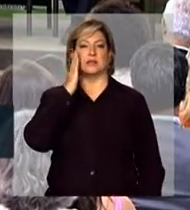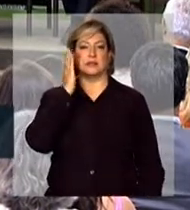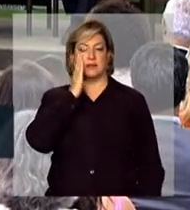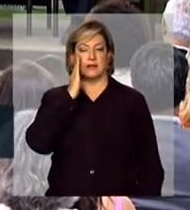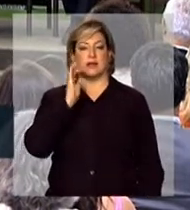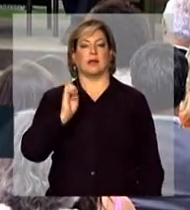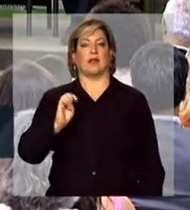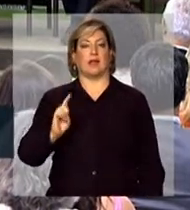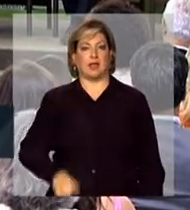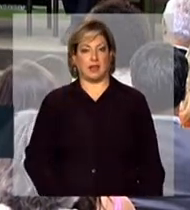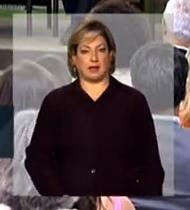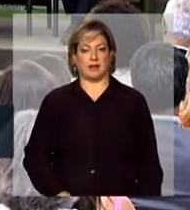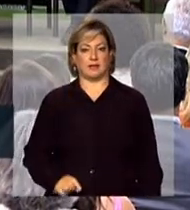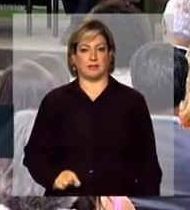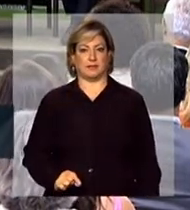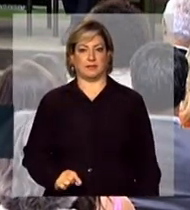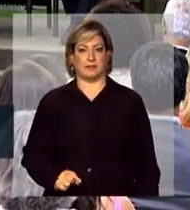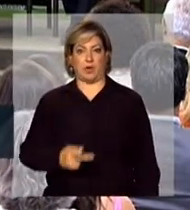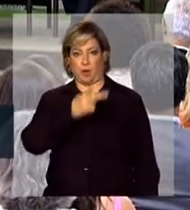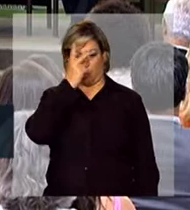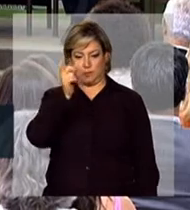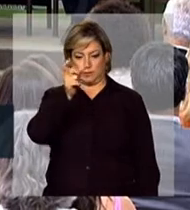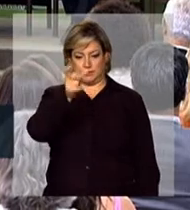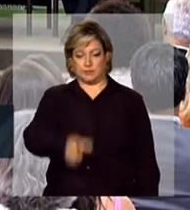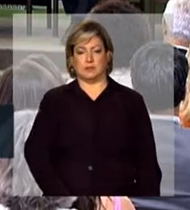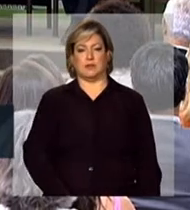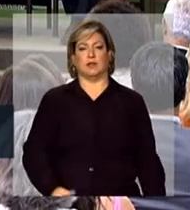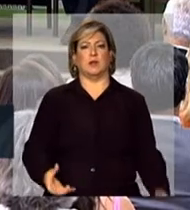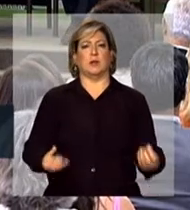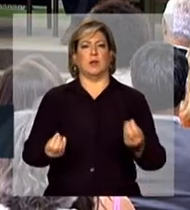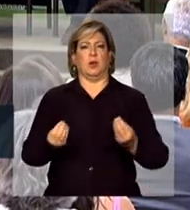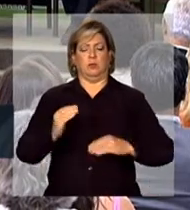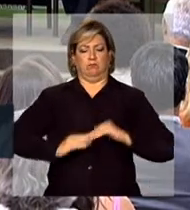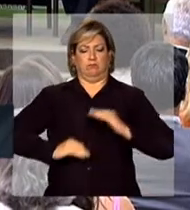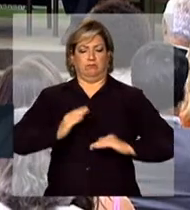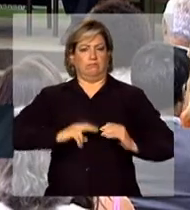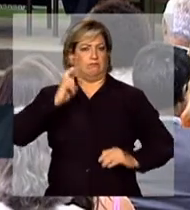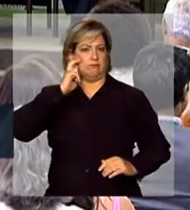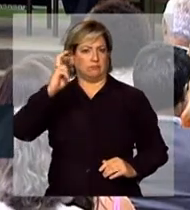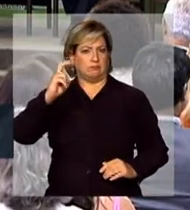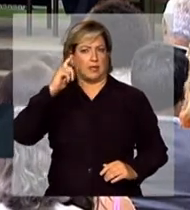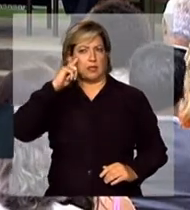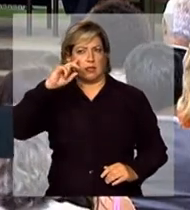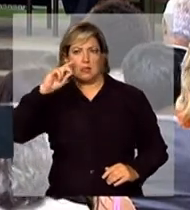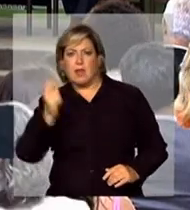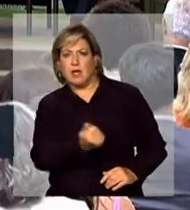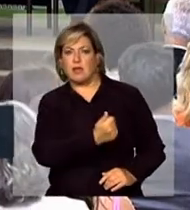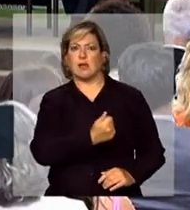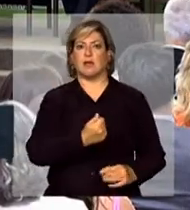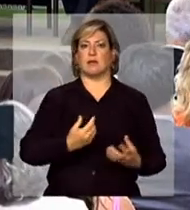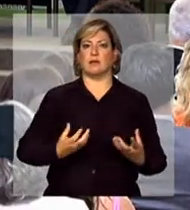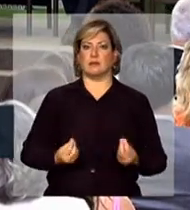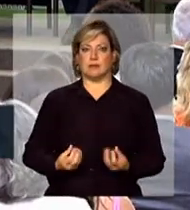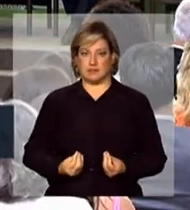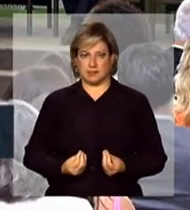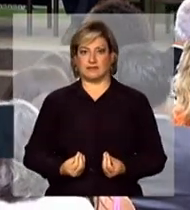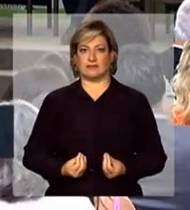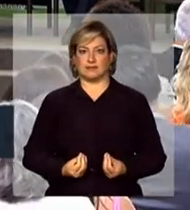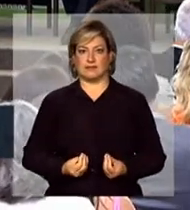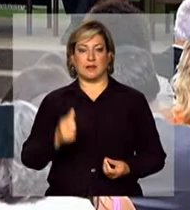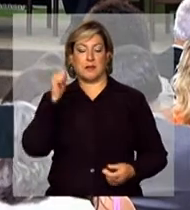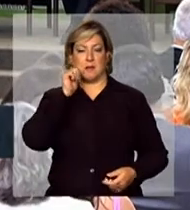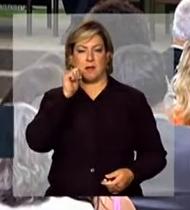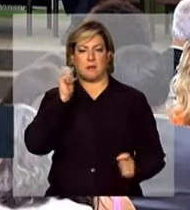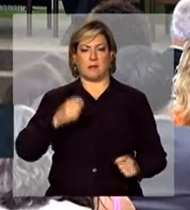é um ser muito criativo, um ser com capacidade de